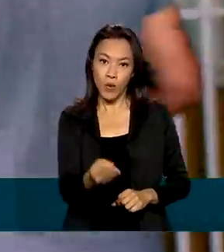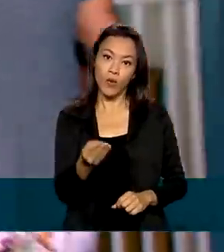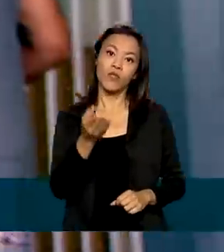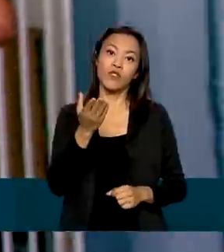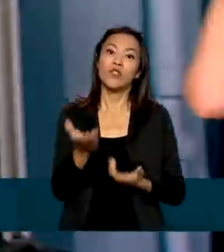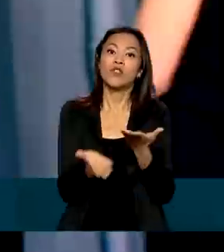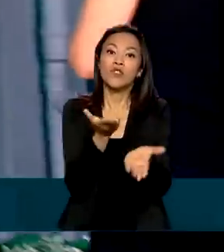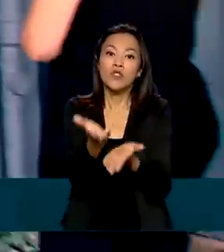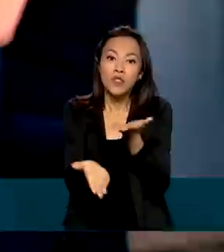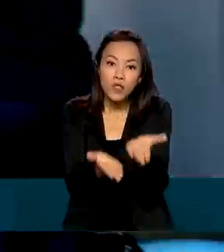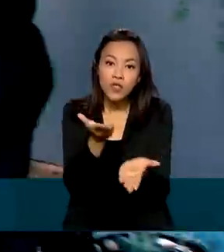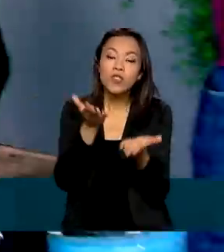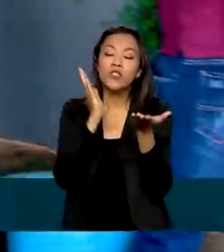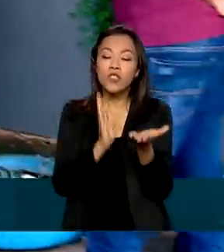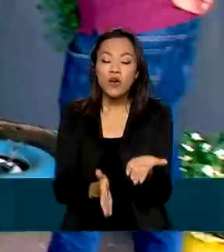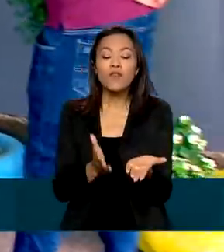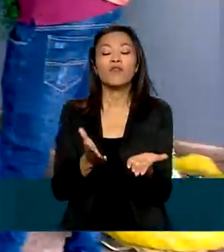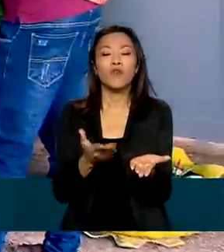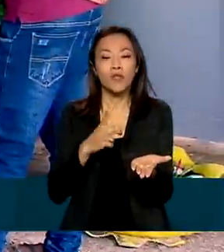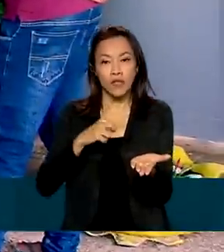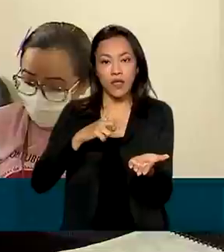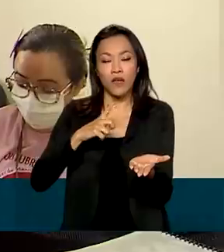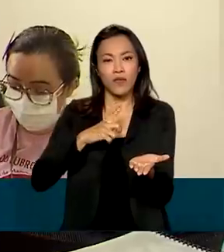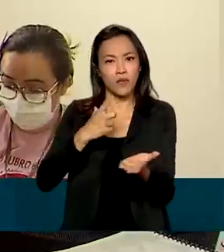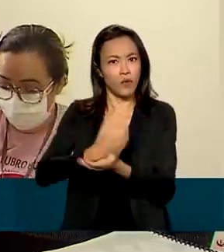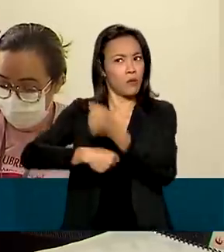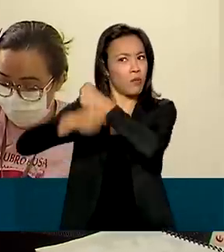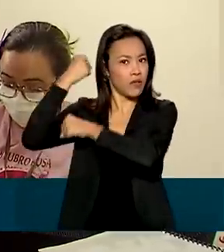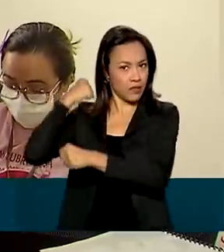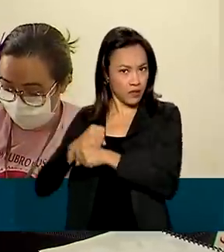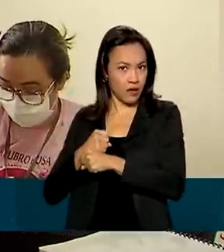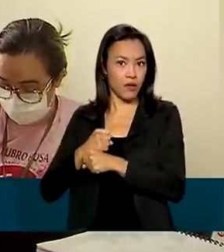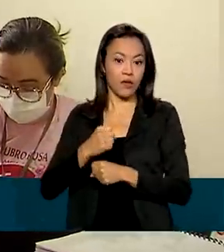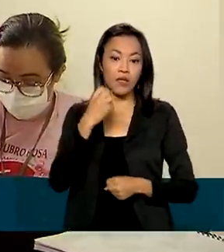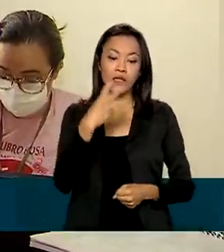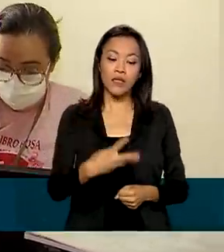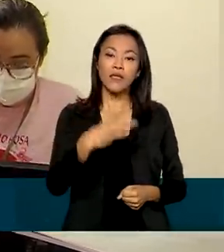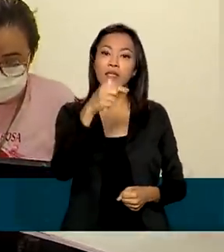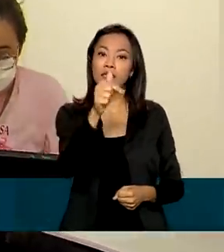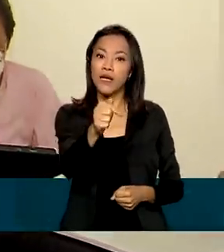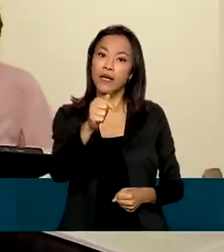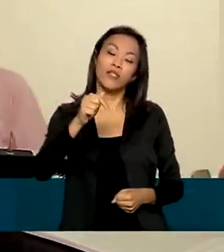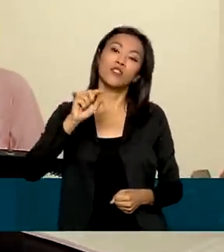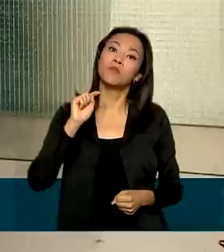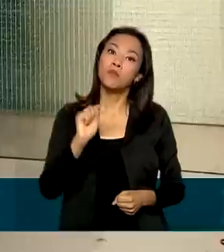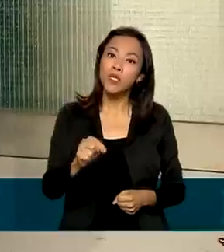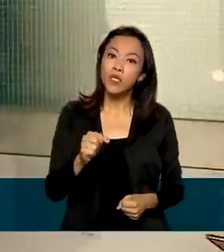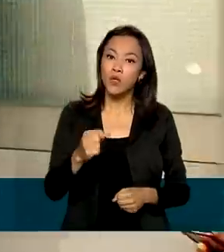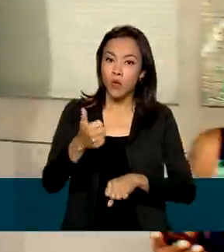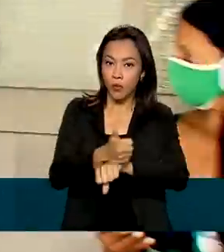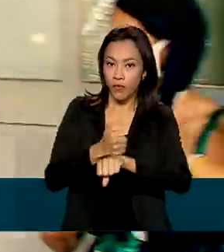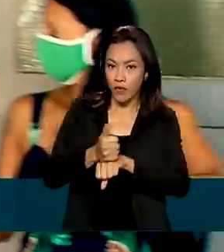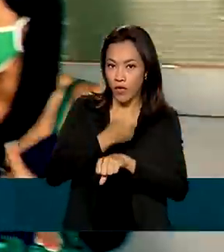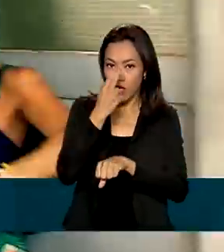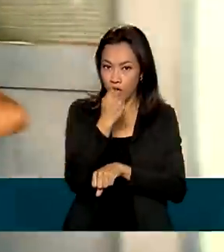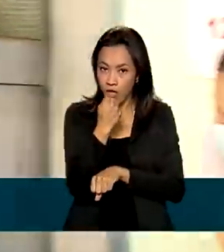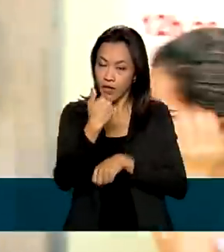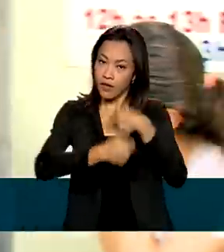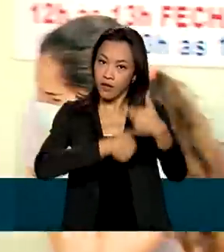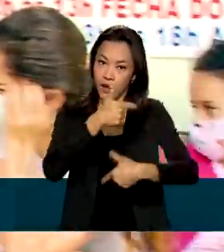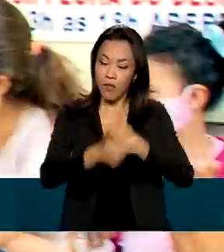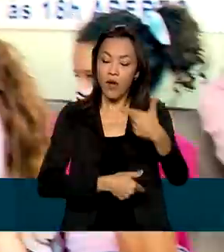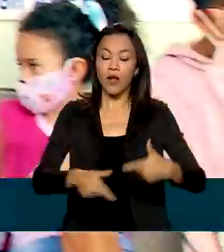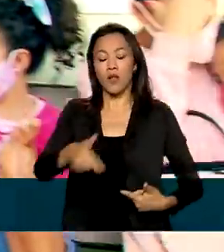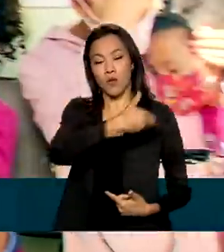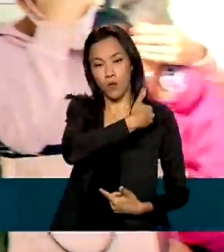realizadas na atenção primária só no ano passado. São mais de 37 mil nutricionistas que atuam na rede pública de